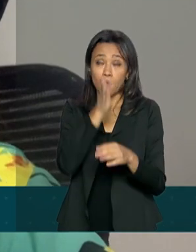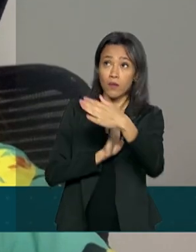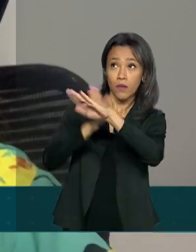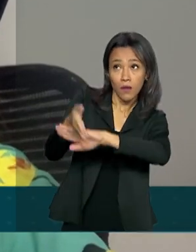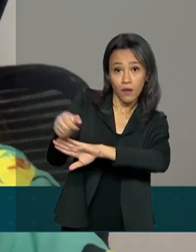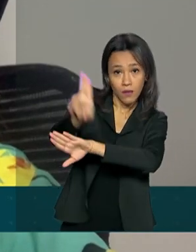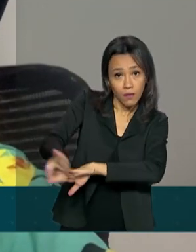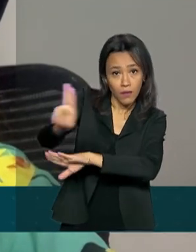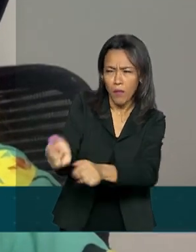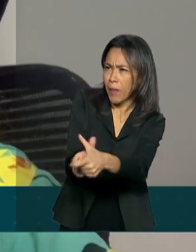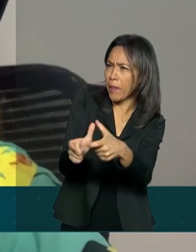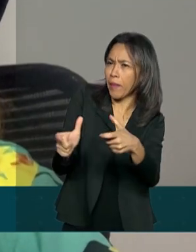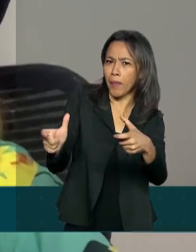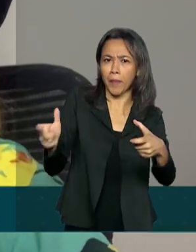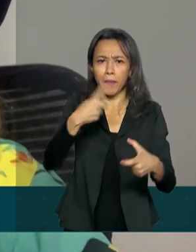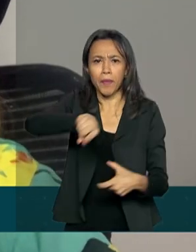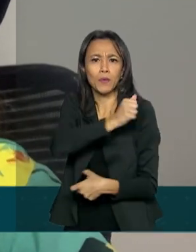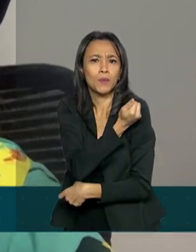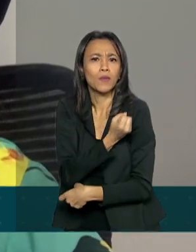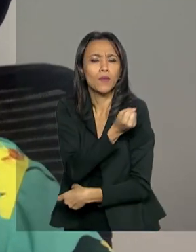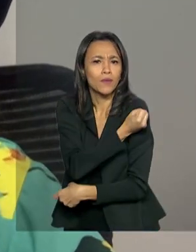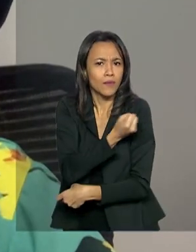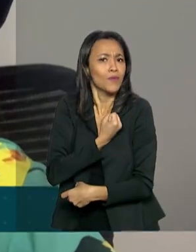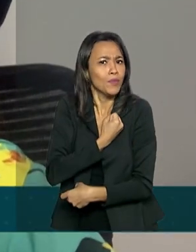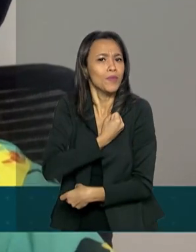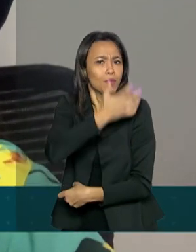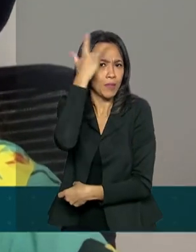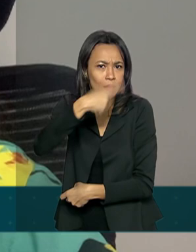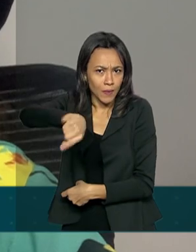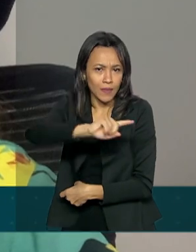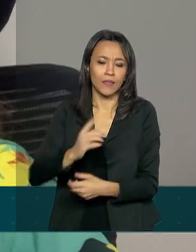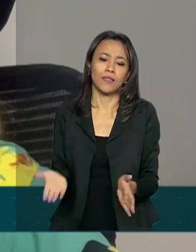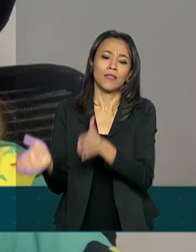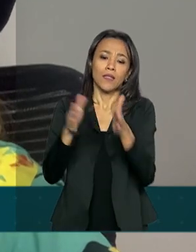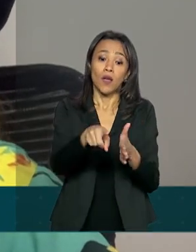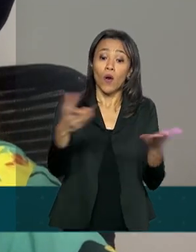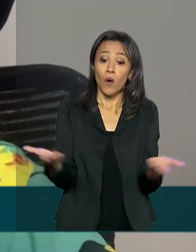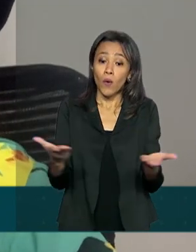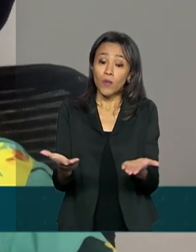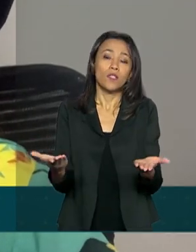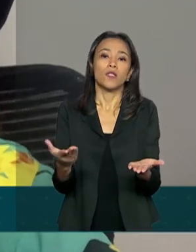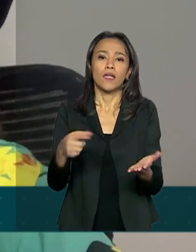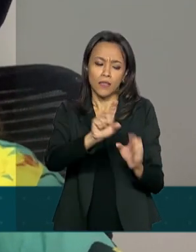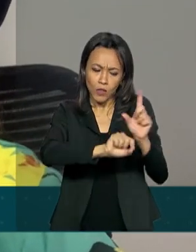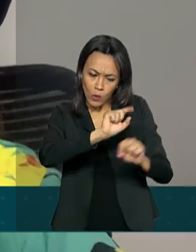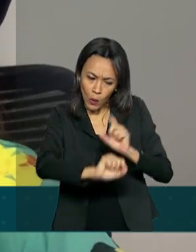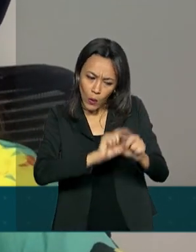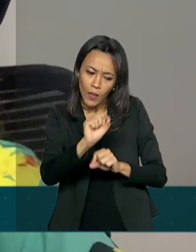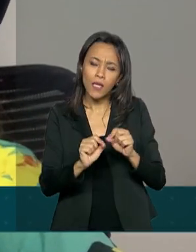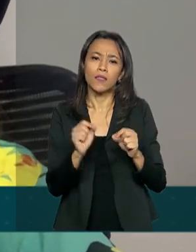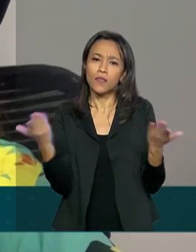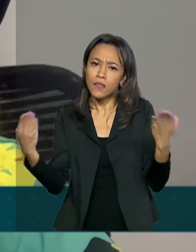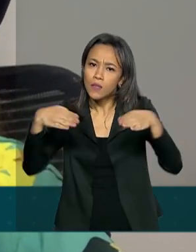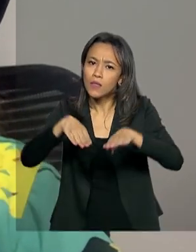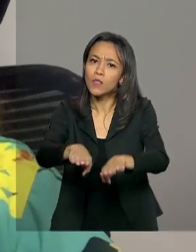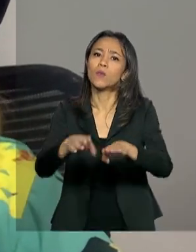a um número maior de brasileiros. Hoje, os processos seletivos para a inclusão nos cursos de educação à